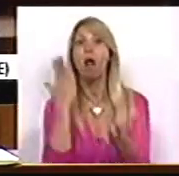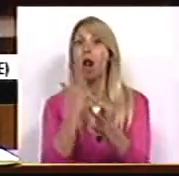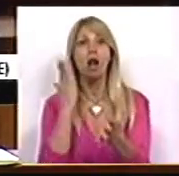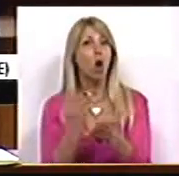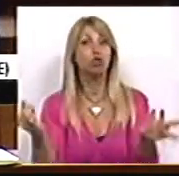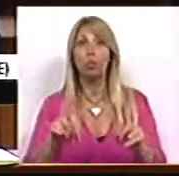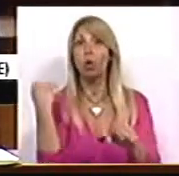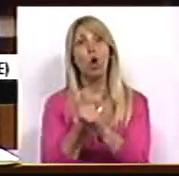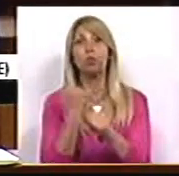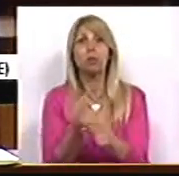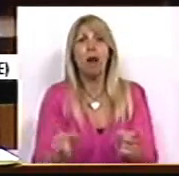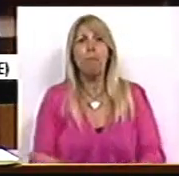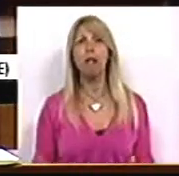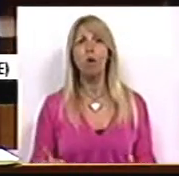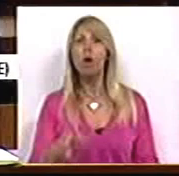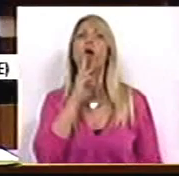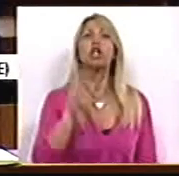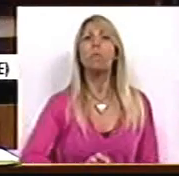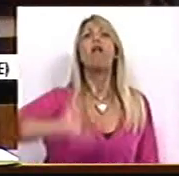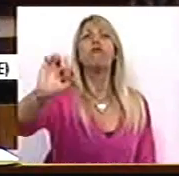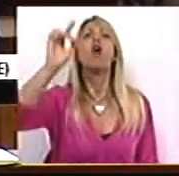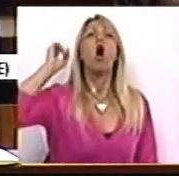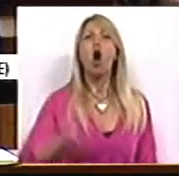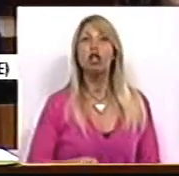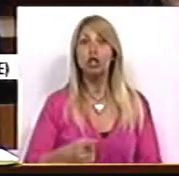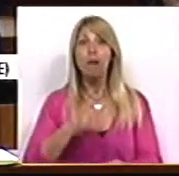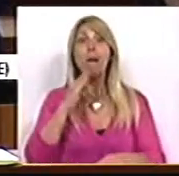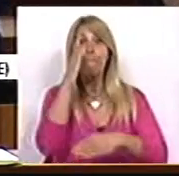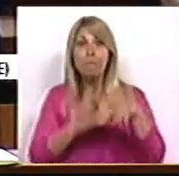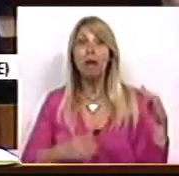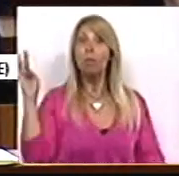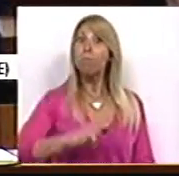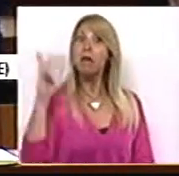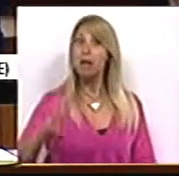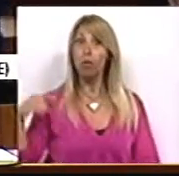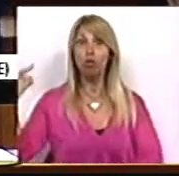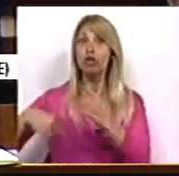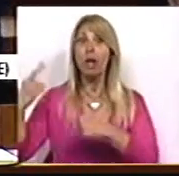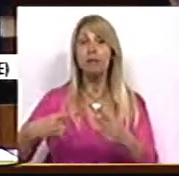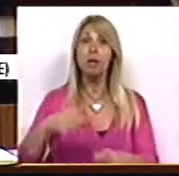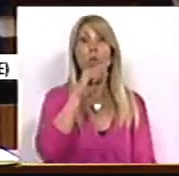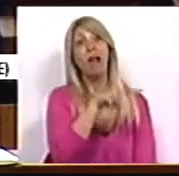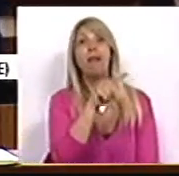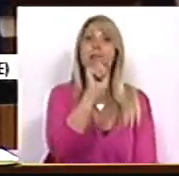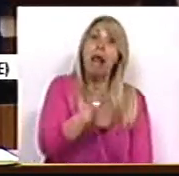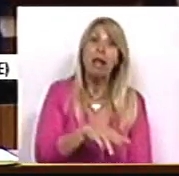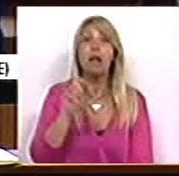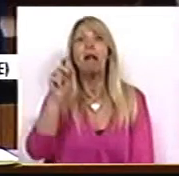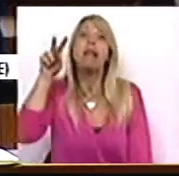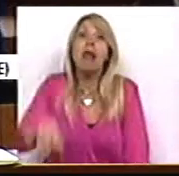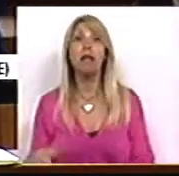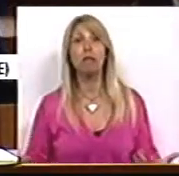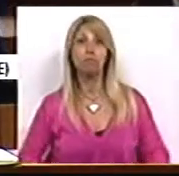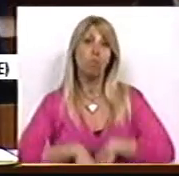nem trabalham. Qual é a sua resposta ao meio milhão que faz a geração dos nem-nem? Gente que não tem